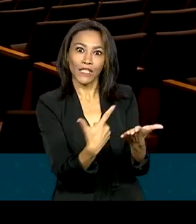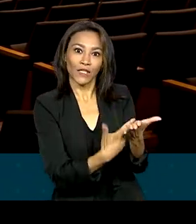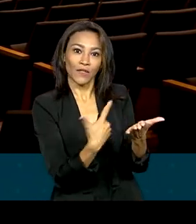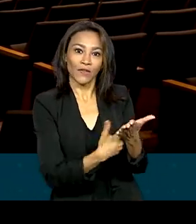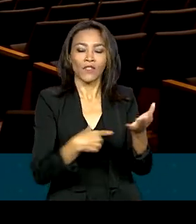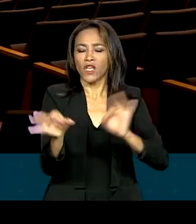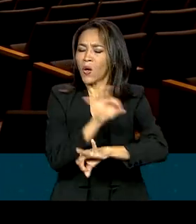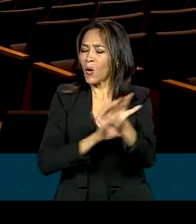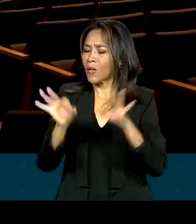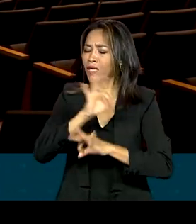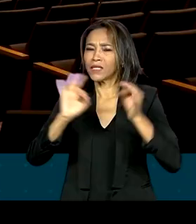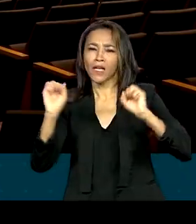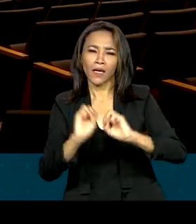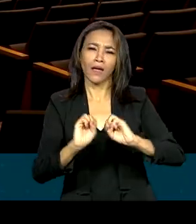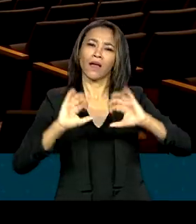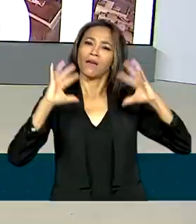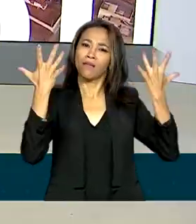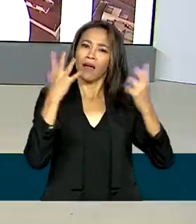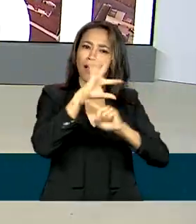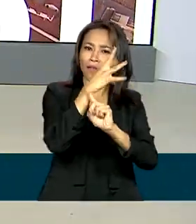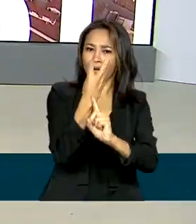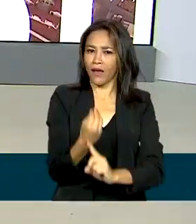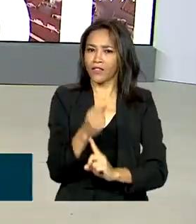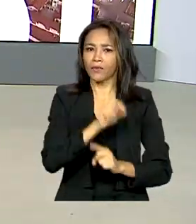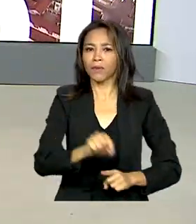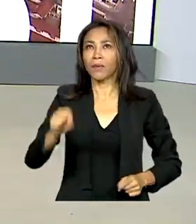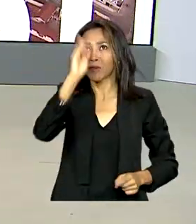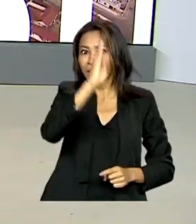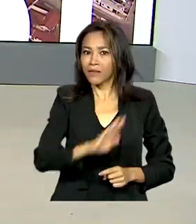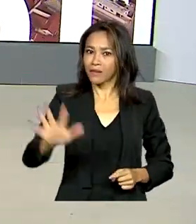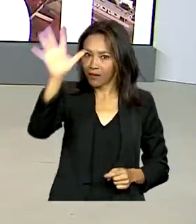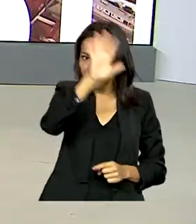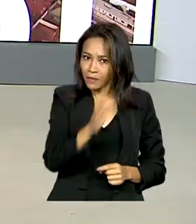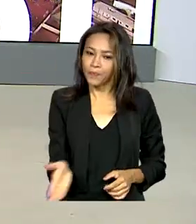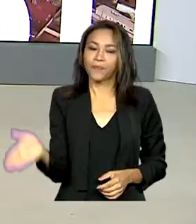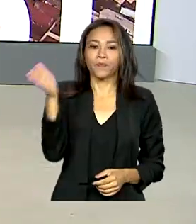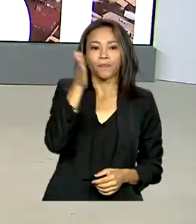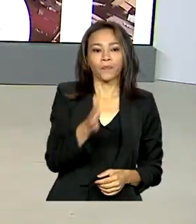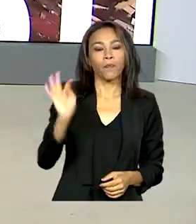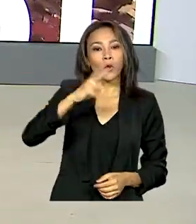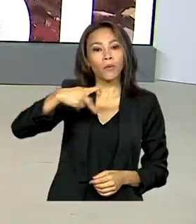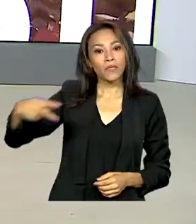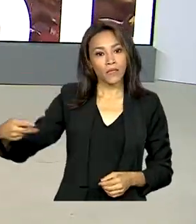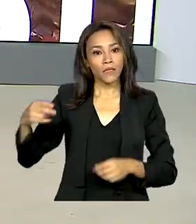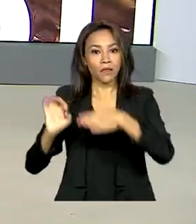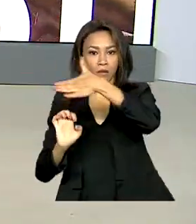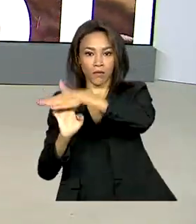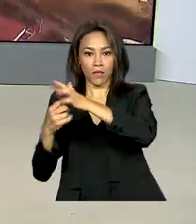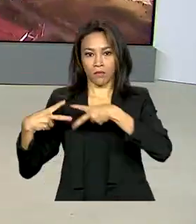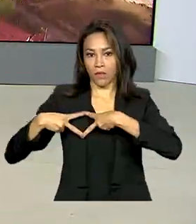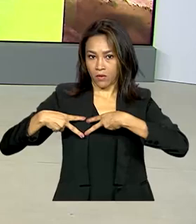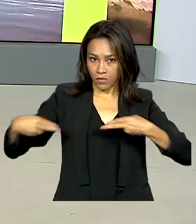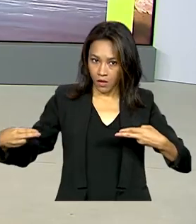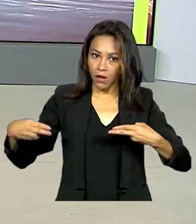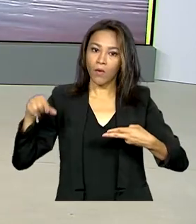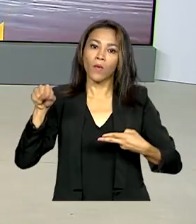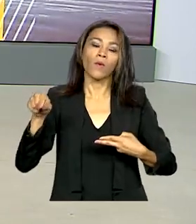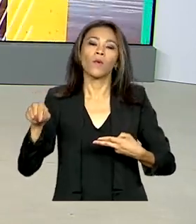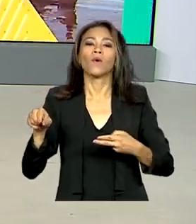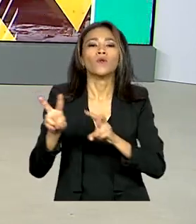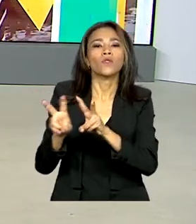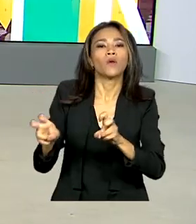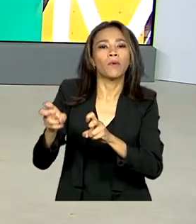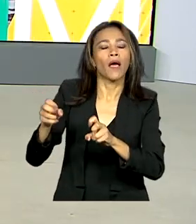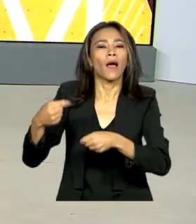artísticos em todo o país. O presidente da Petrobras defendeu alternativas à atual política de preços da